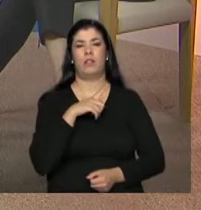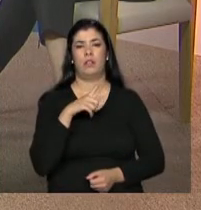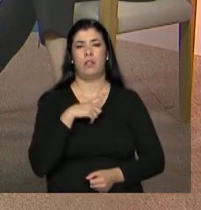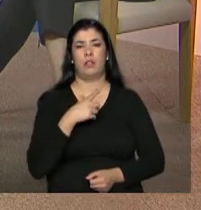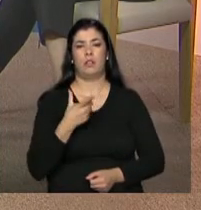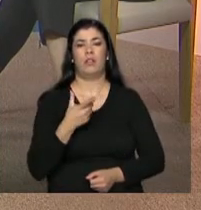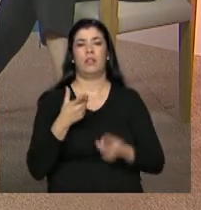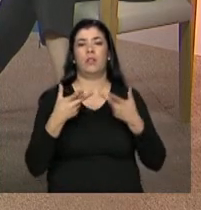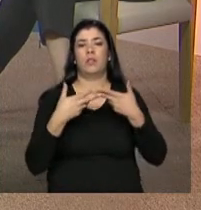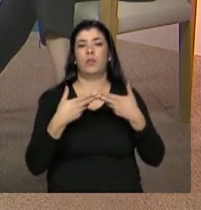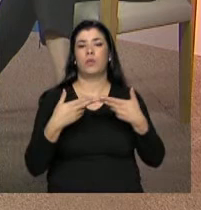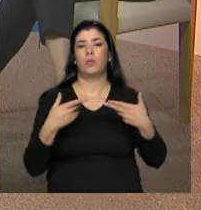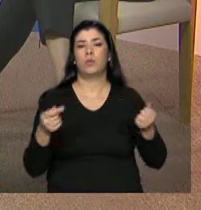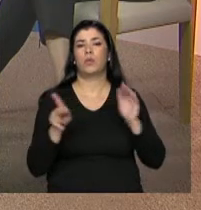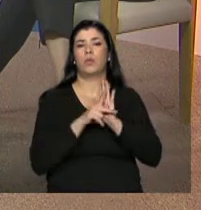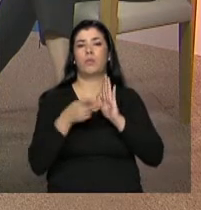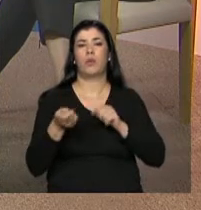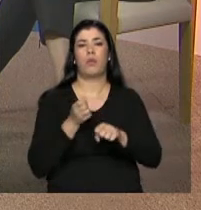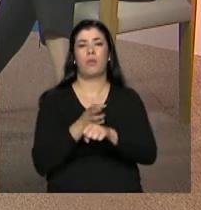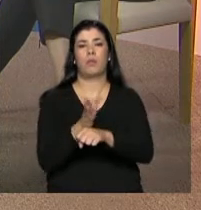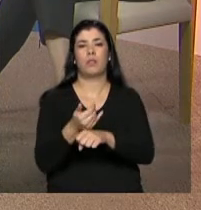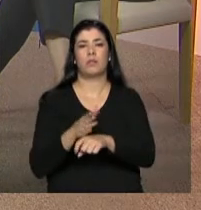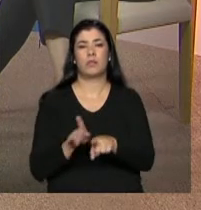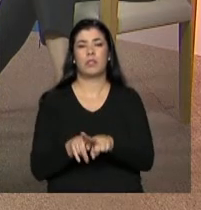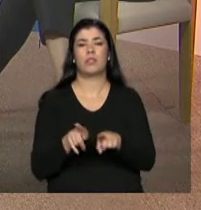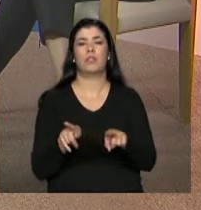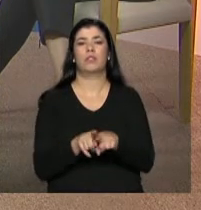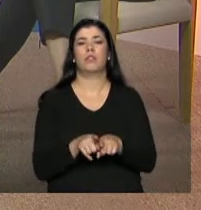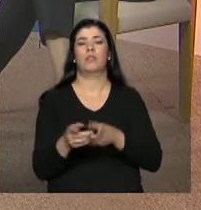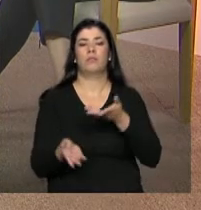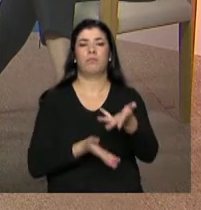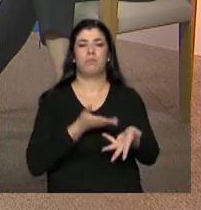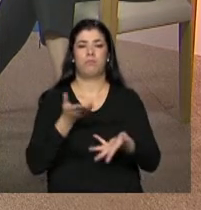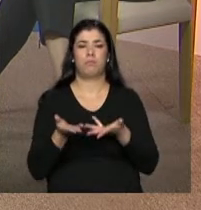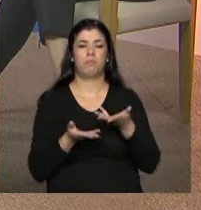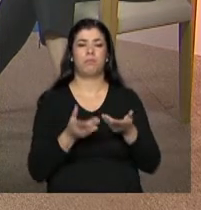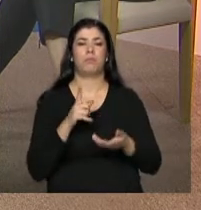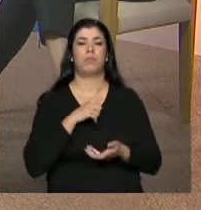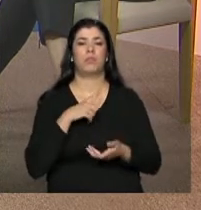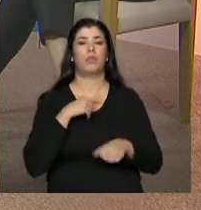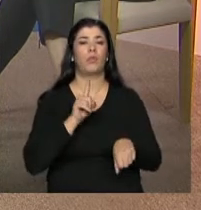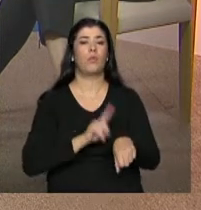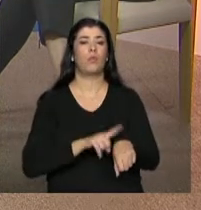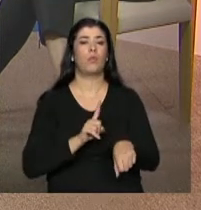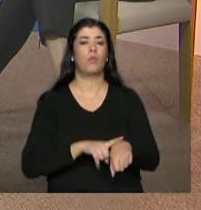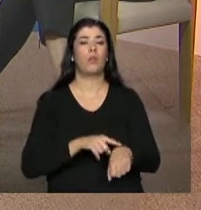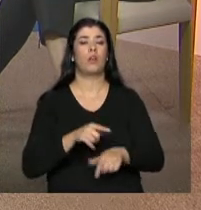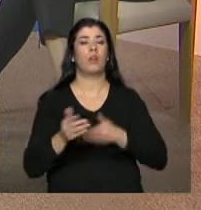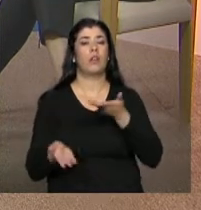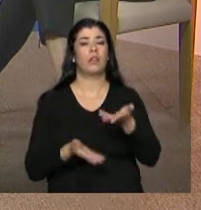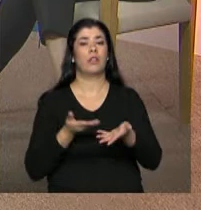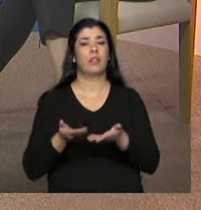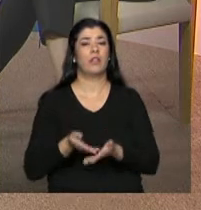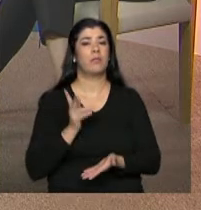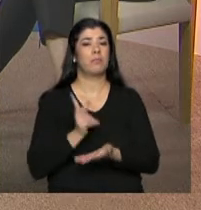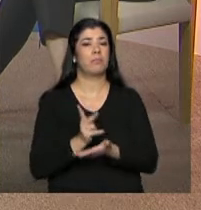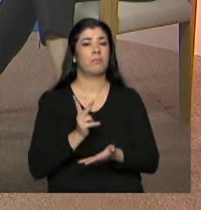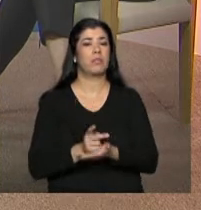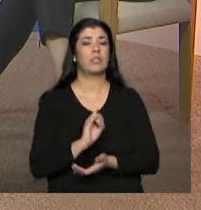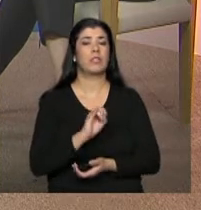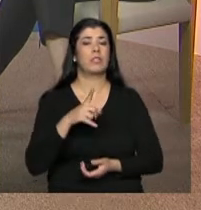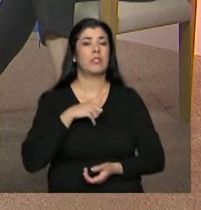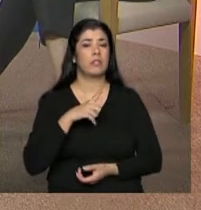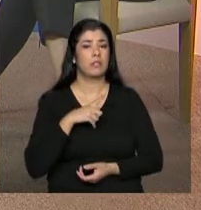questões relativas à acessibilidade, questões relativas ao horário de atendimento, frequência de atendimento. Então, são